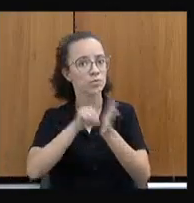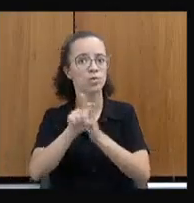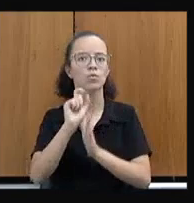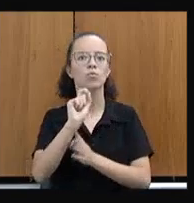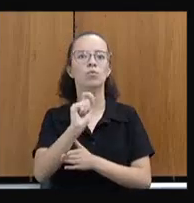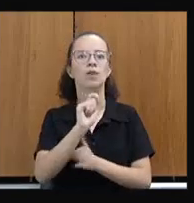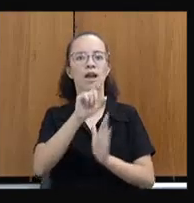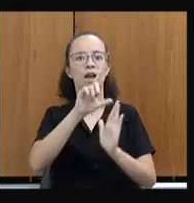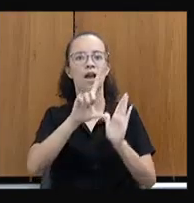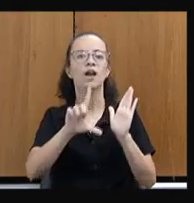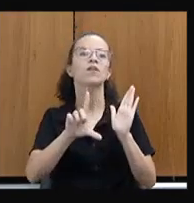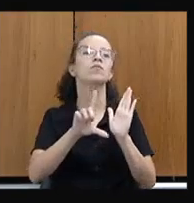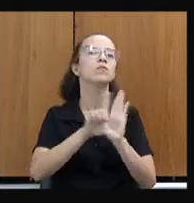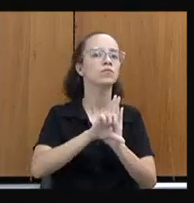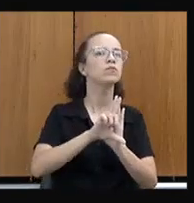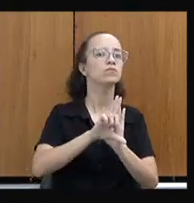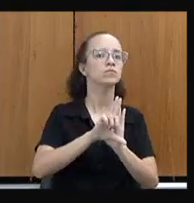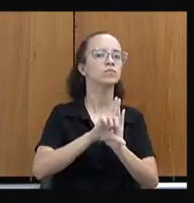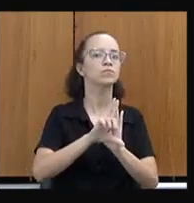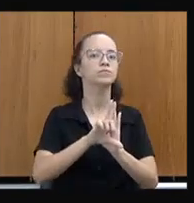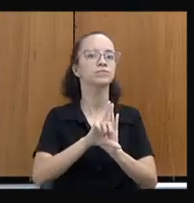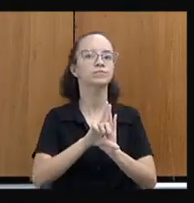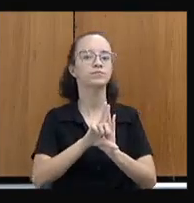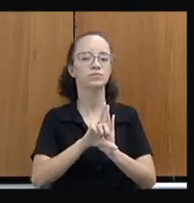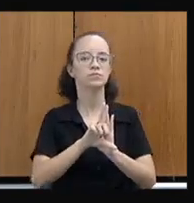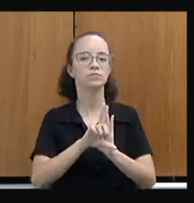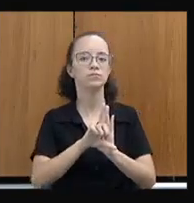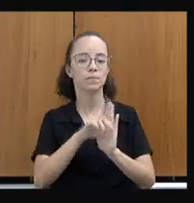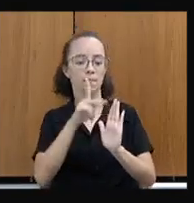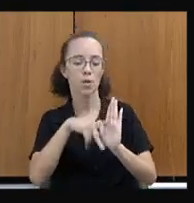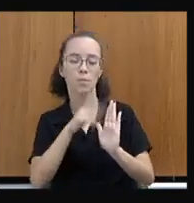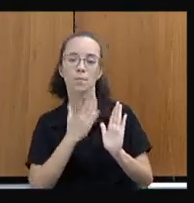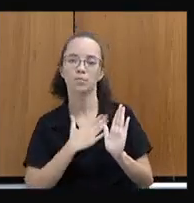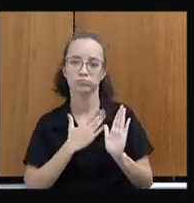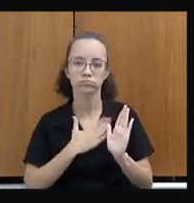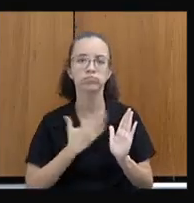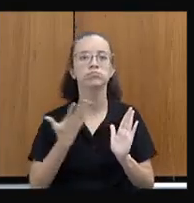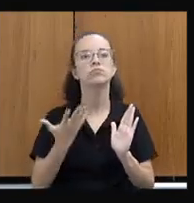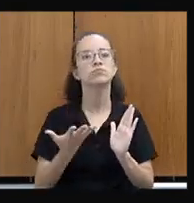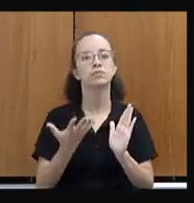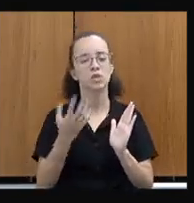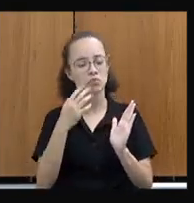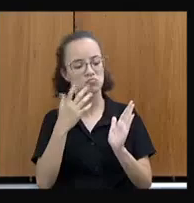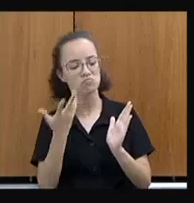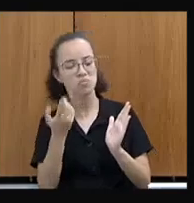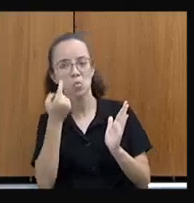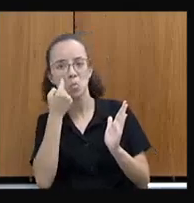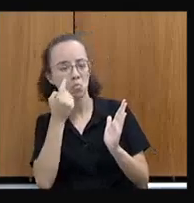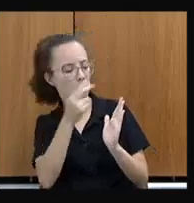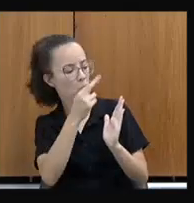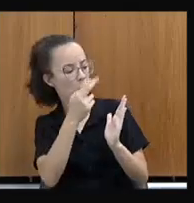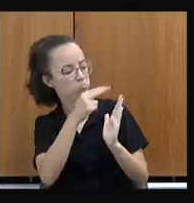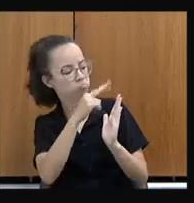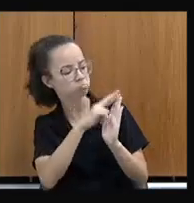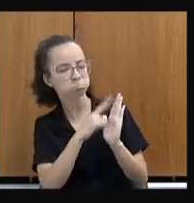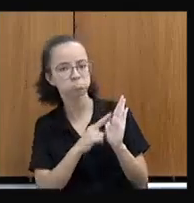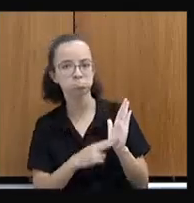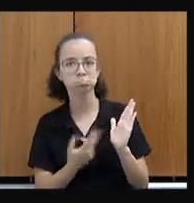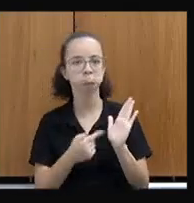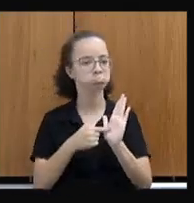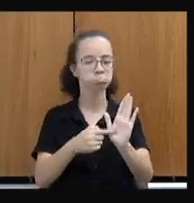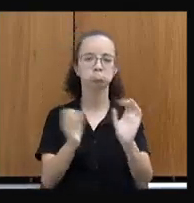a lei da dignidade industrial, que é um projeto de lei de minha autoria, que a gente não viu regulamentação, a gente não viu nada